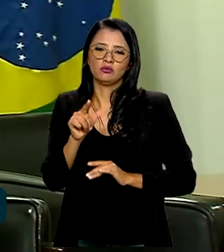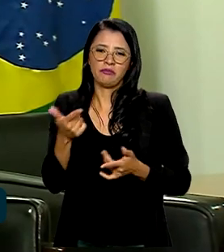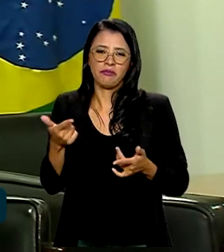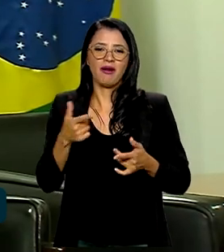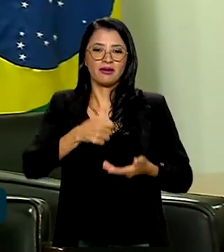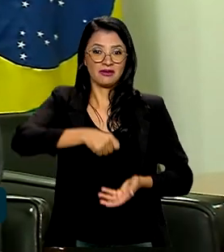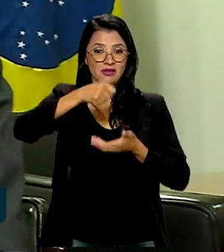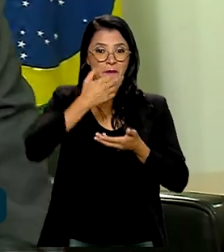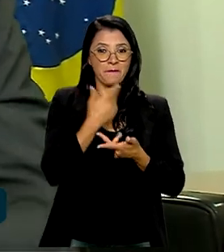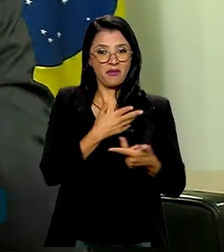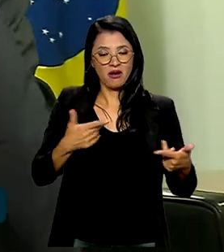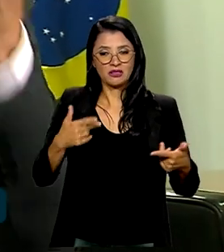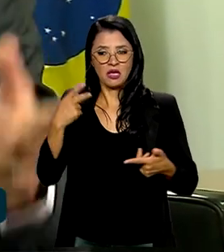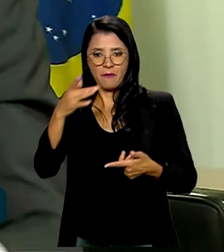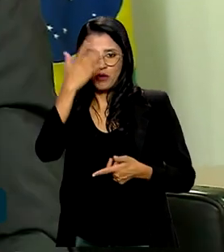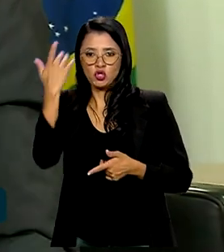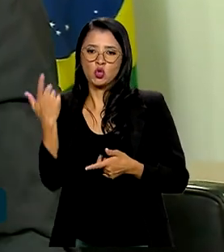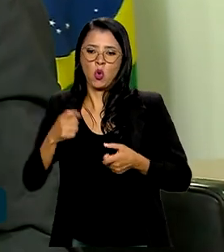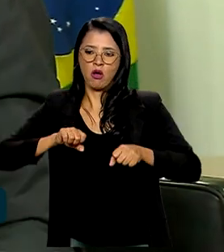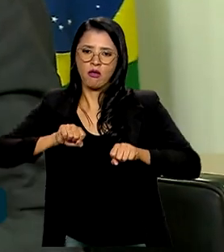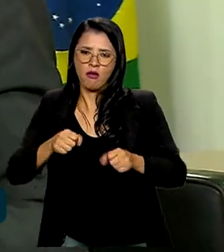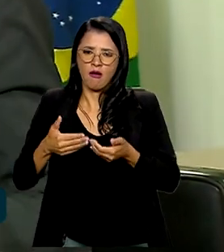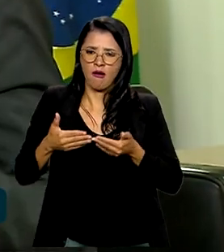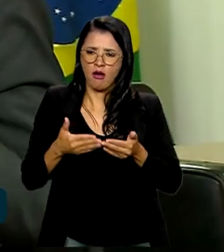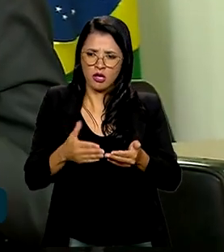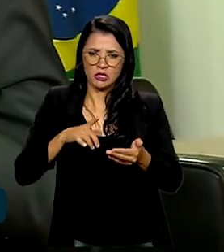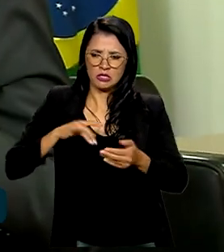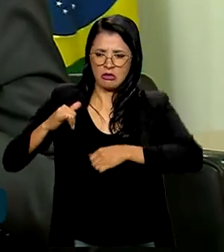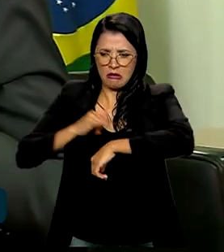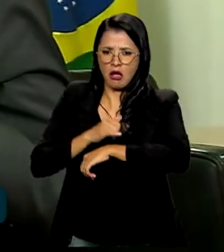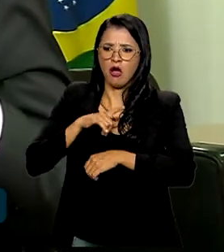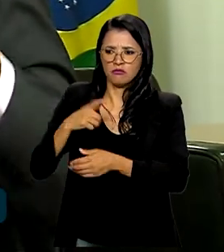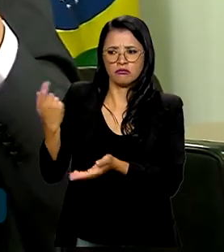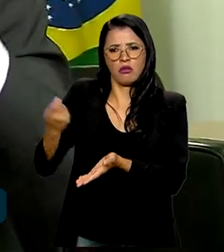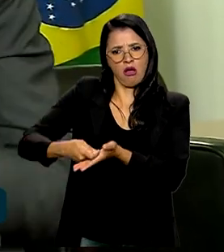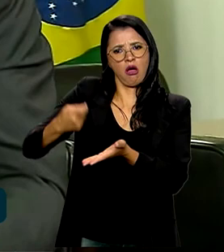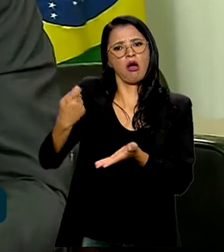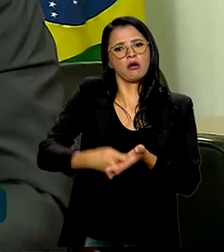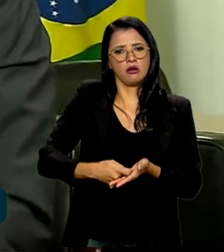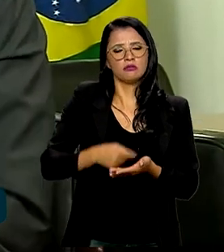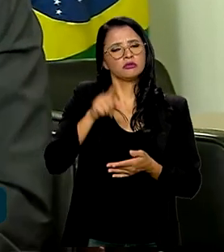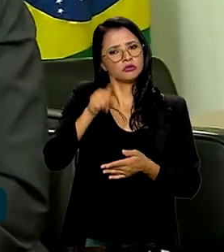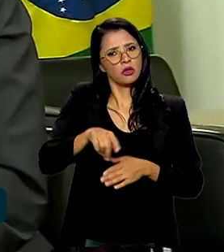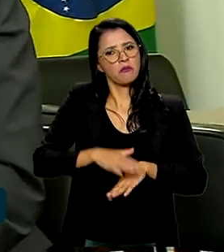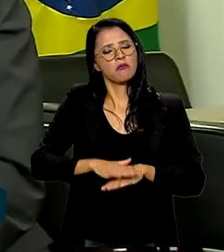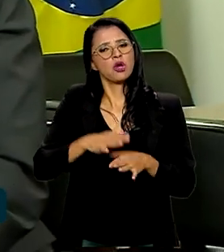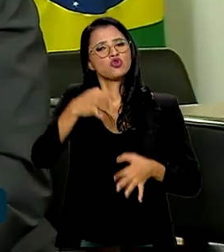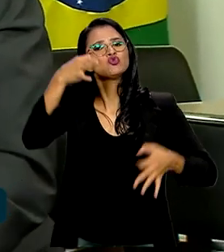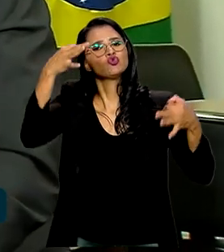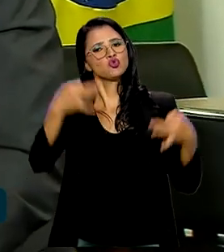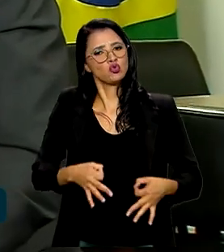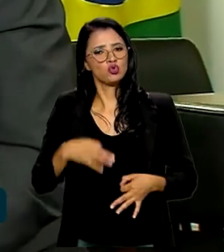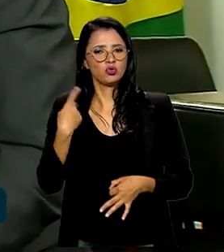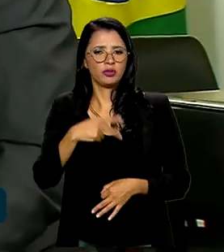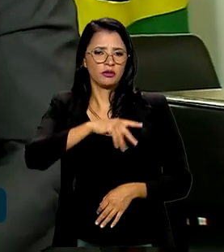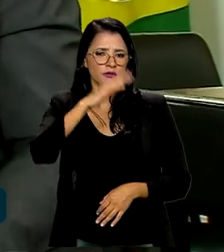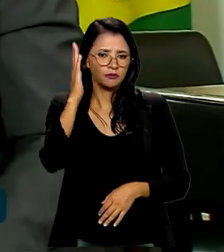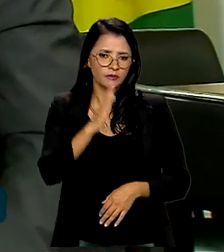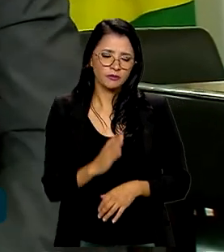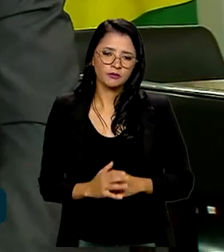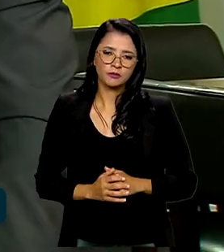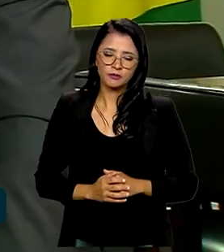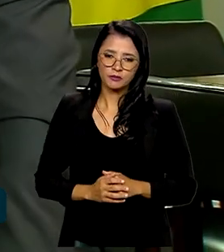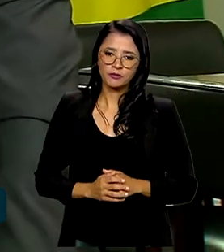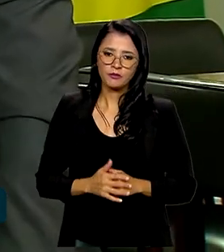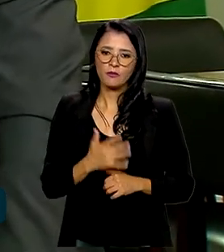imposto para quem tem jet ski, para quem tem iate, ou seja, você fazendo algo mais justo para o nosso país. Ministro,